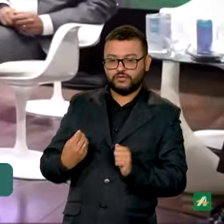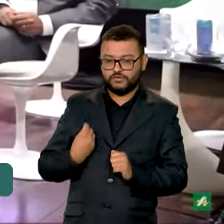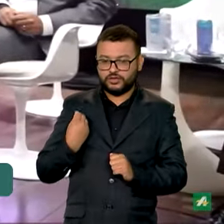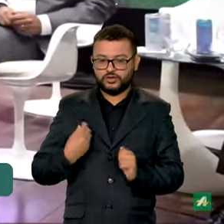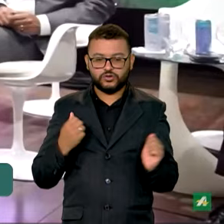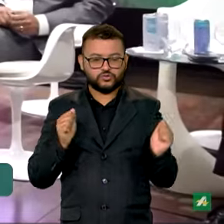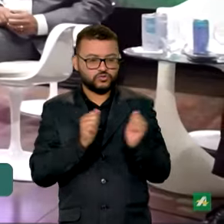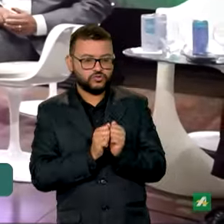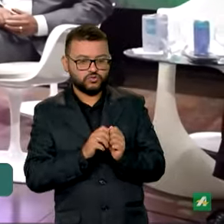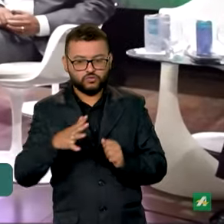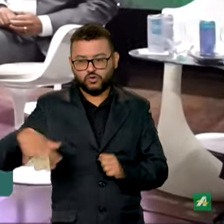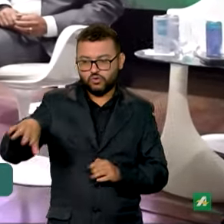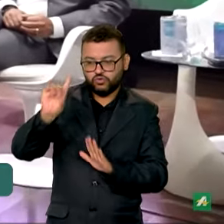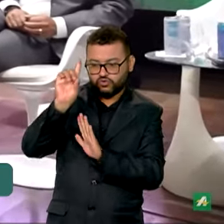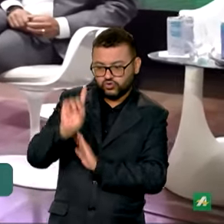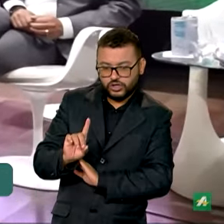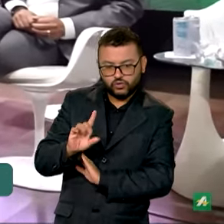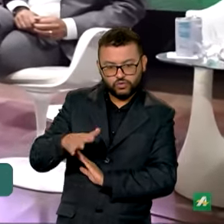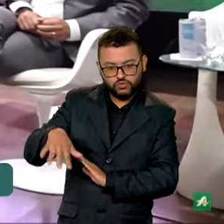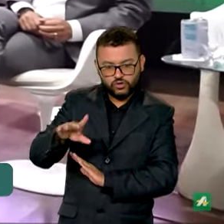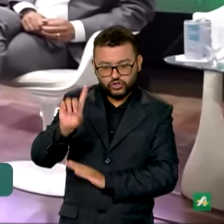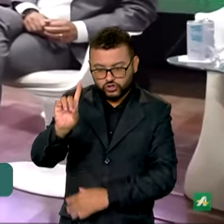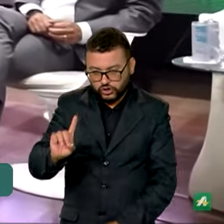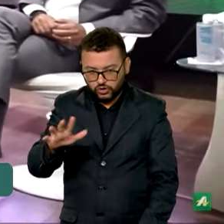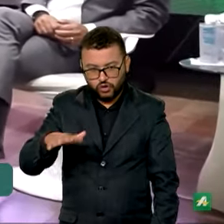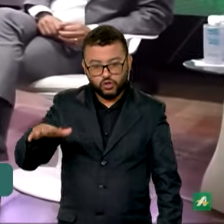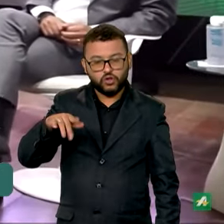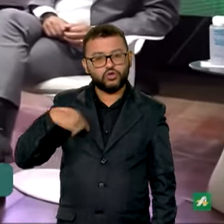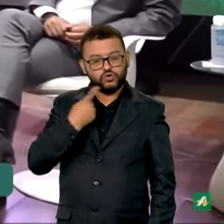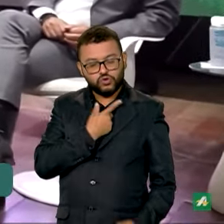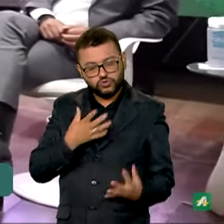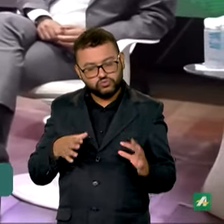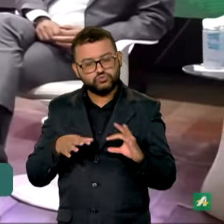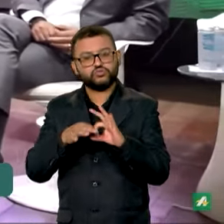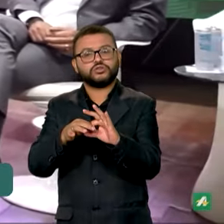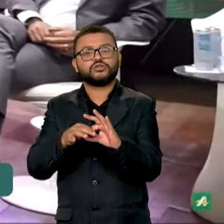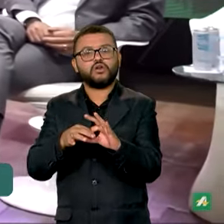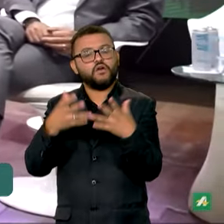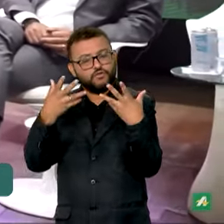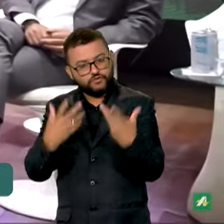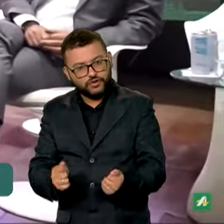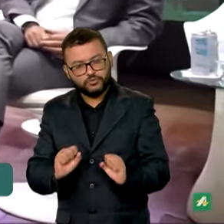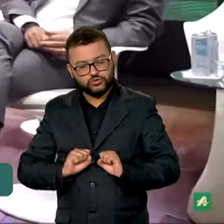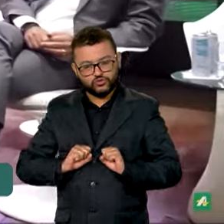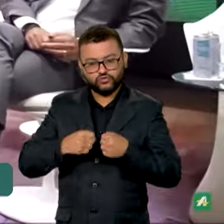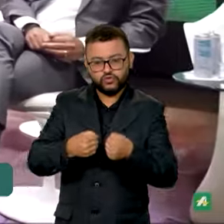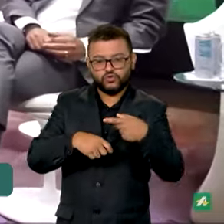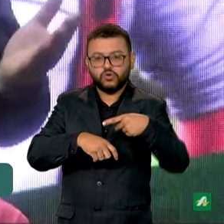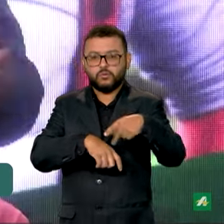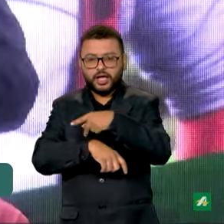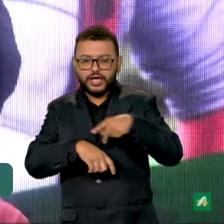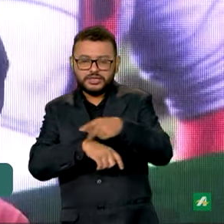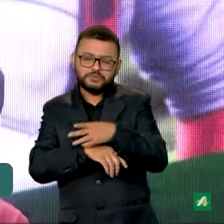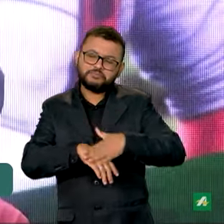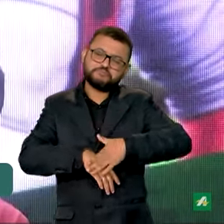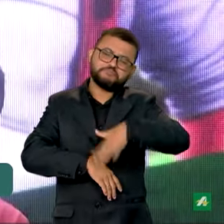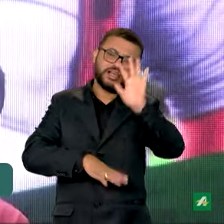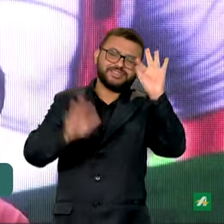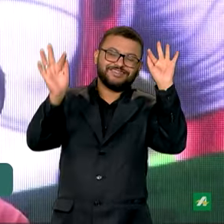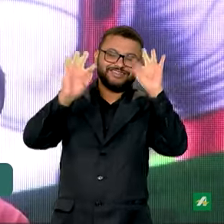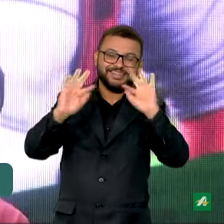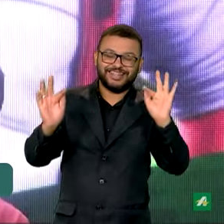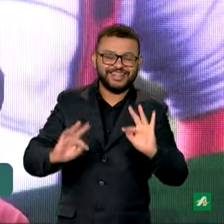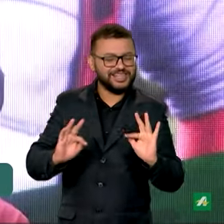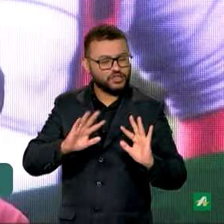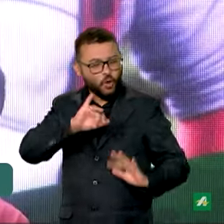diretoria, com todos, para poder incentivar que a gente, juntos, consiga fazer, então, deste país um país mais feliz, mais alegre,